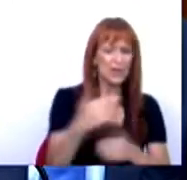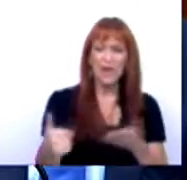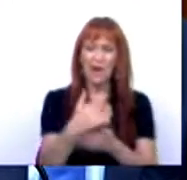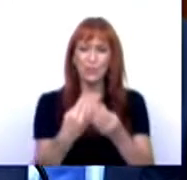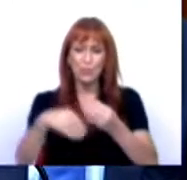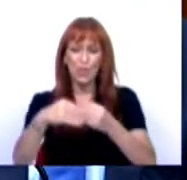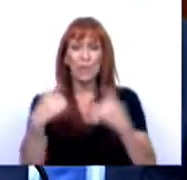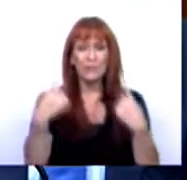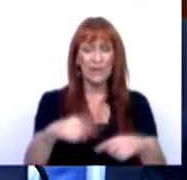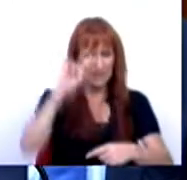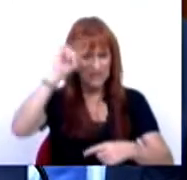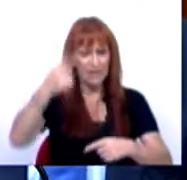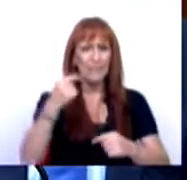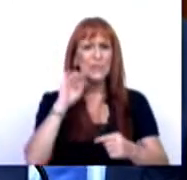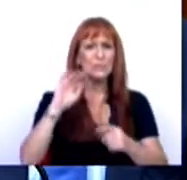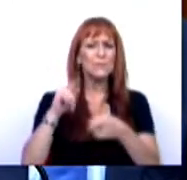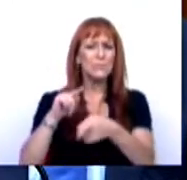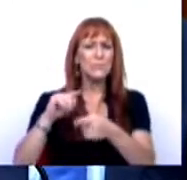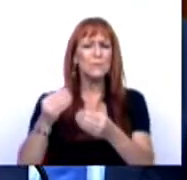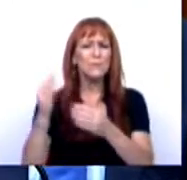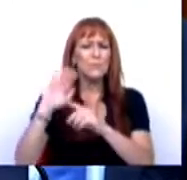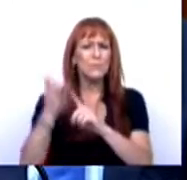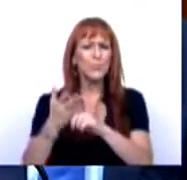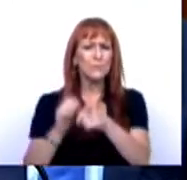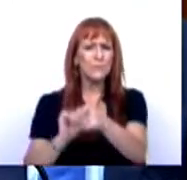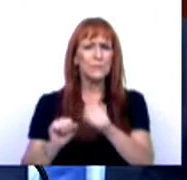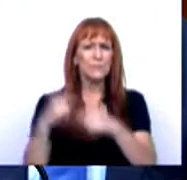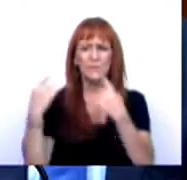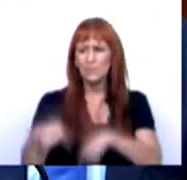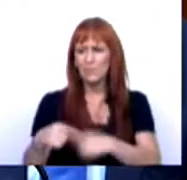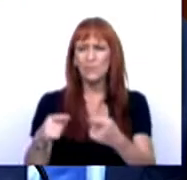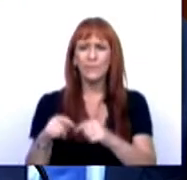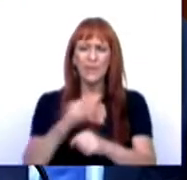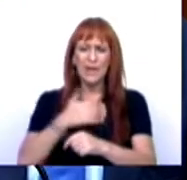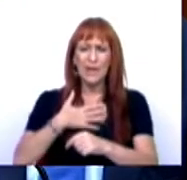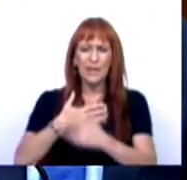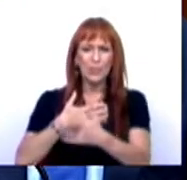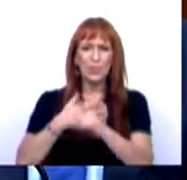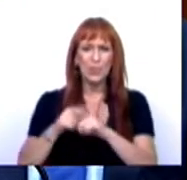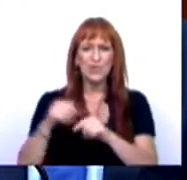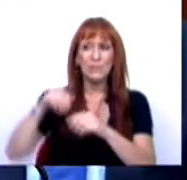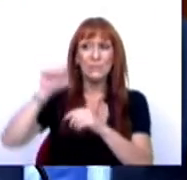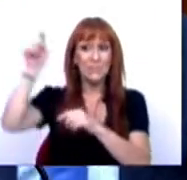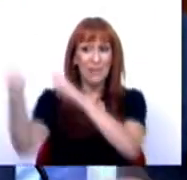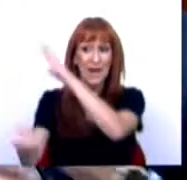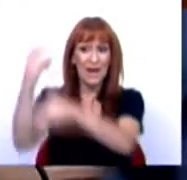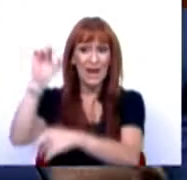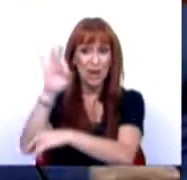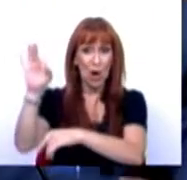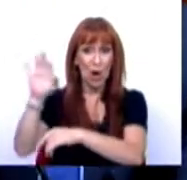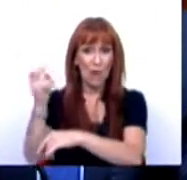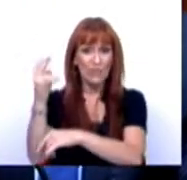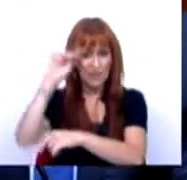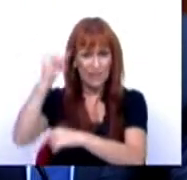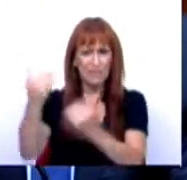adicional que se obteve com essa penalização de ter propriedades sediadas em offshore e também saberemos a